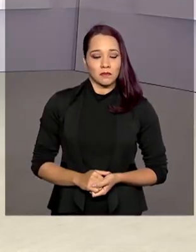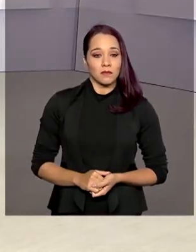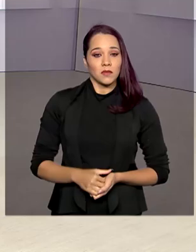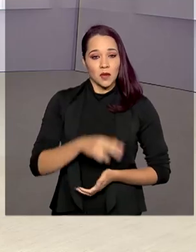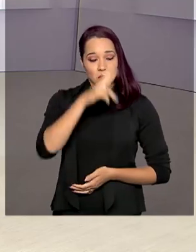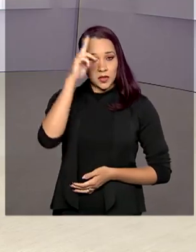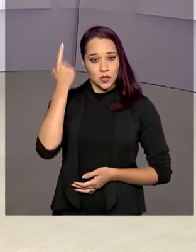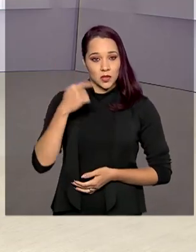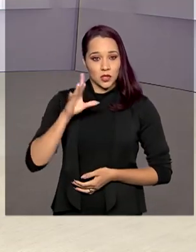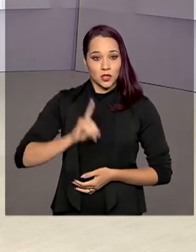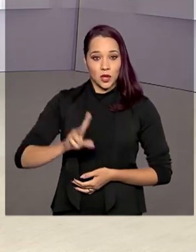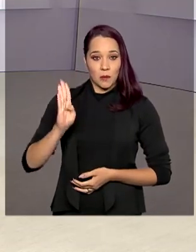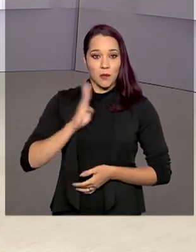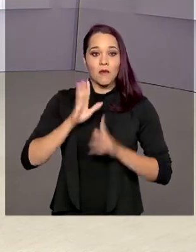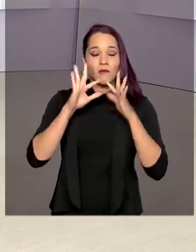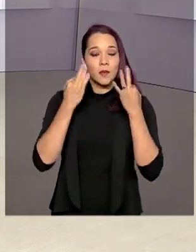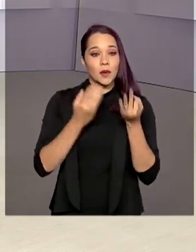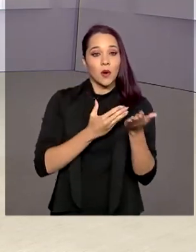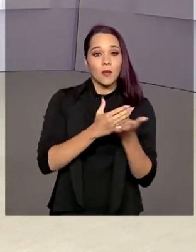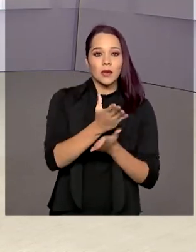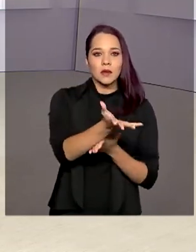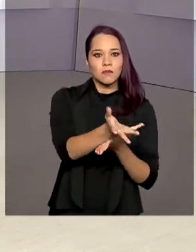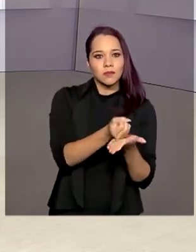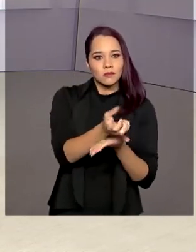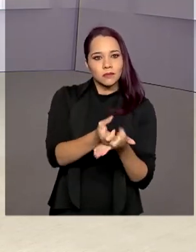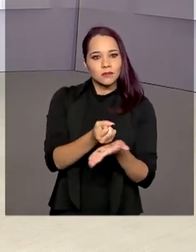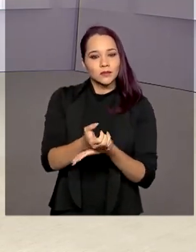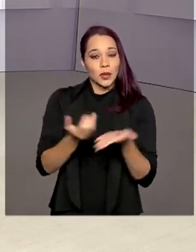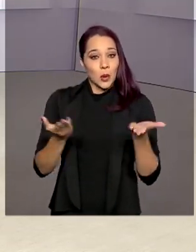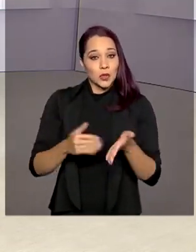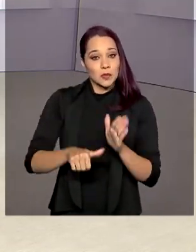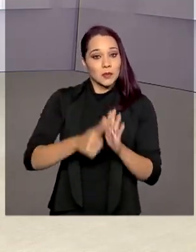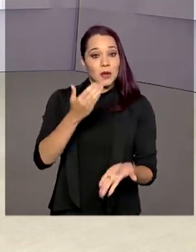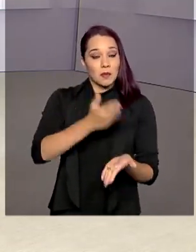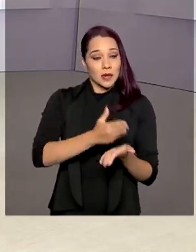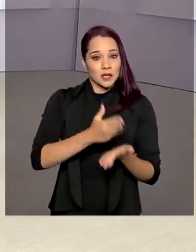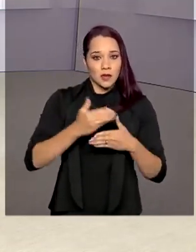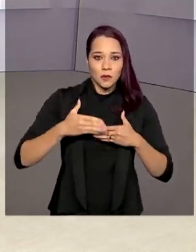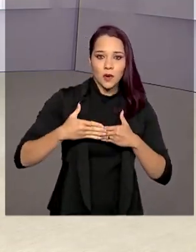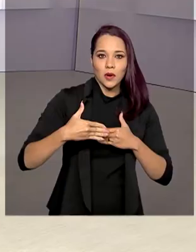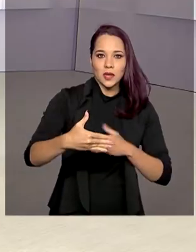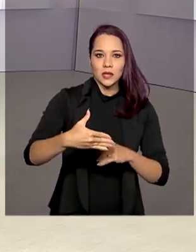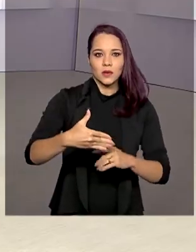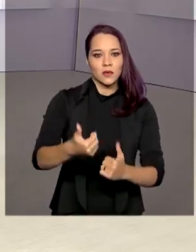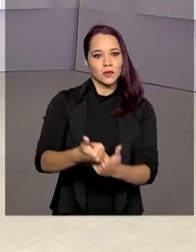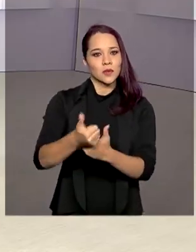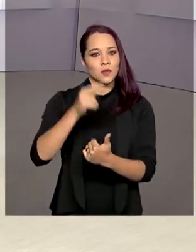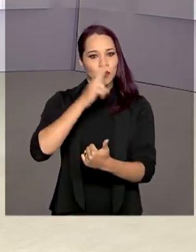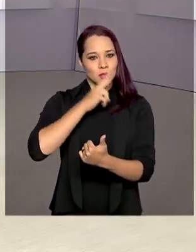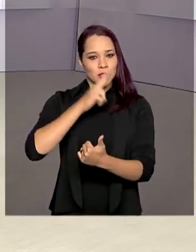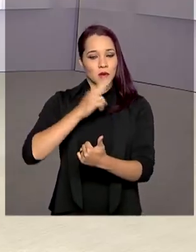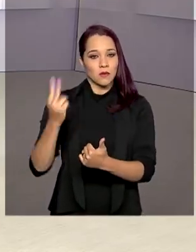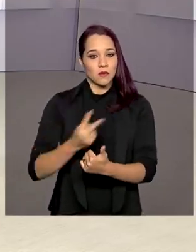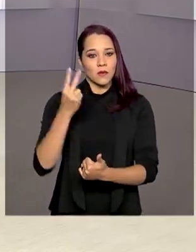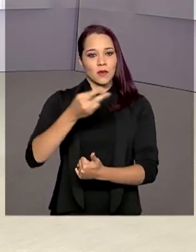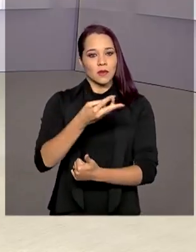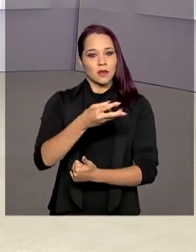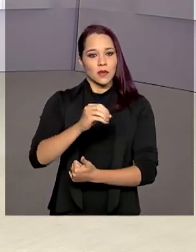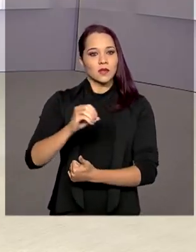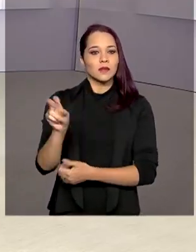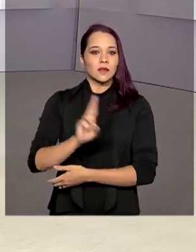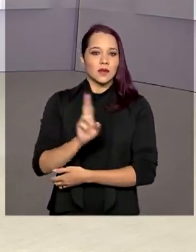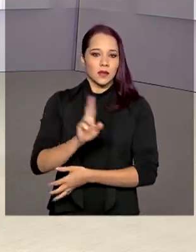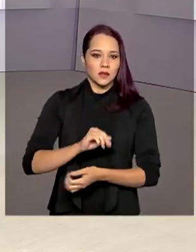Beneficiários do Bolsa Família começam a receber hoje a primeira parcela da prorrogação do auxílio emergencial, no valor de R$